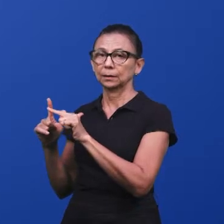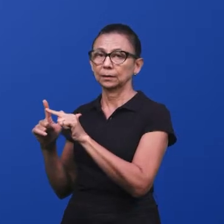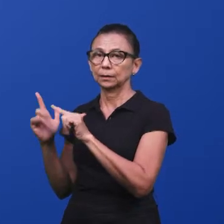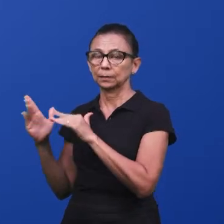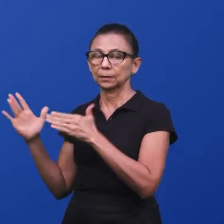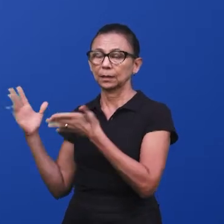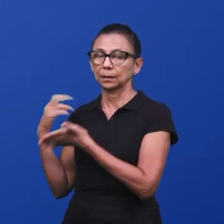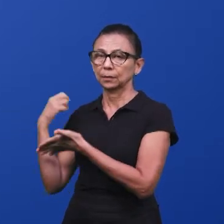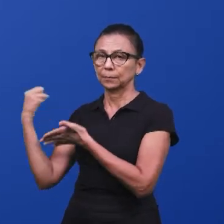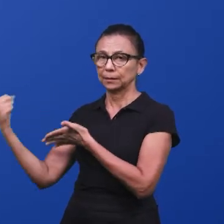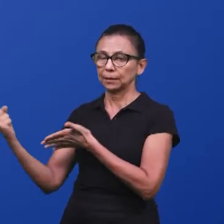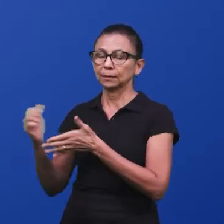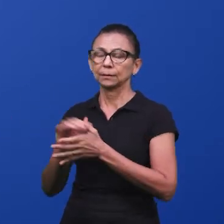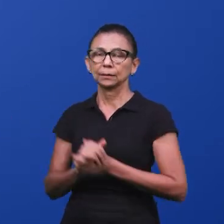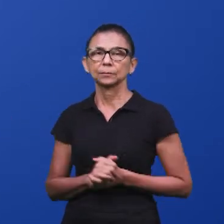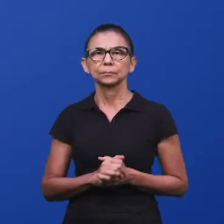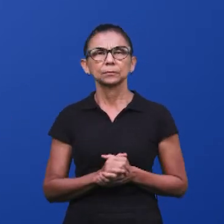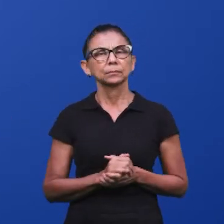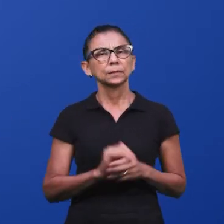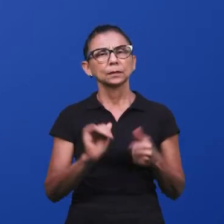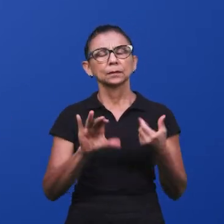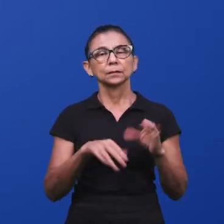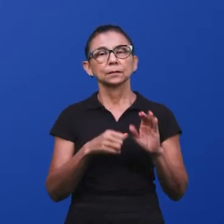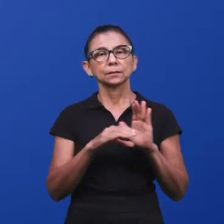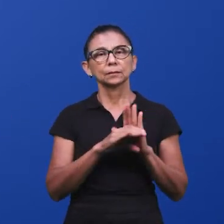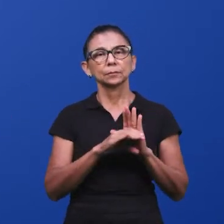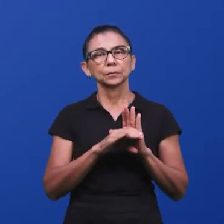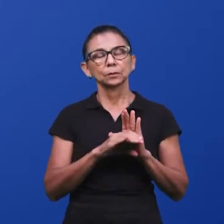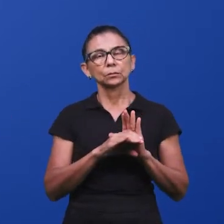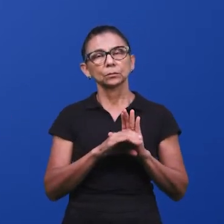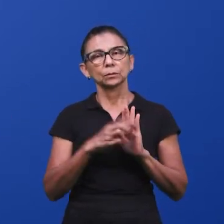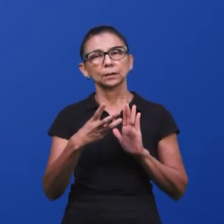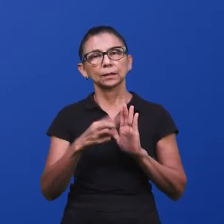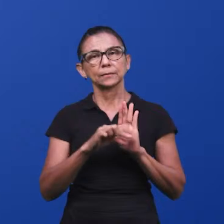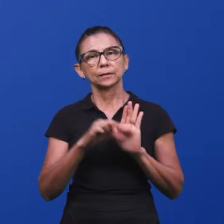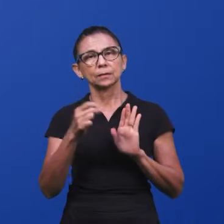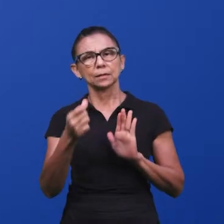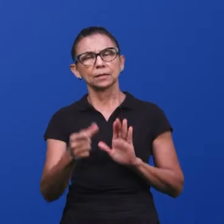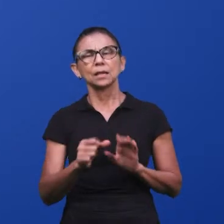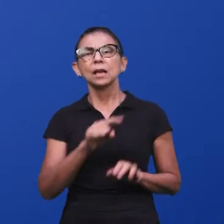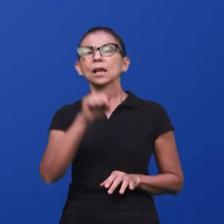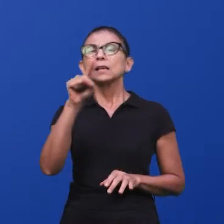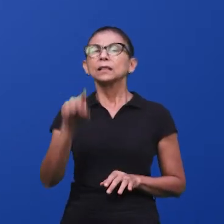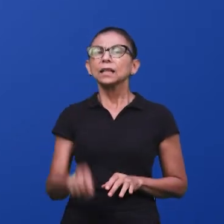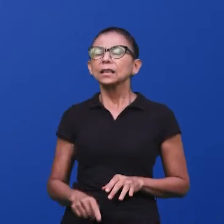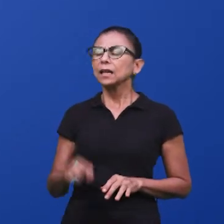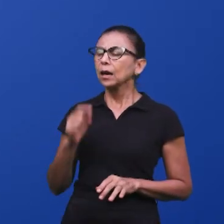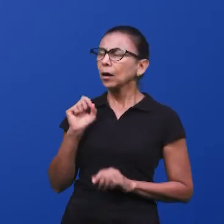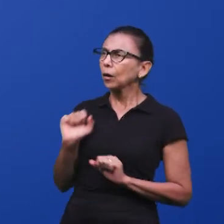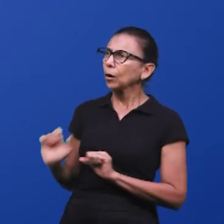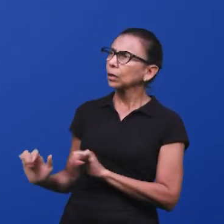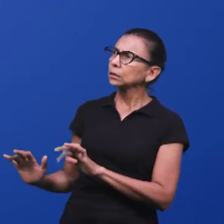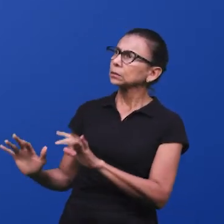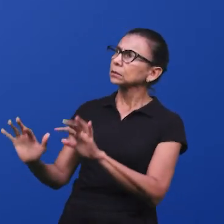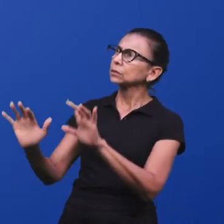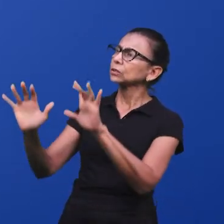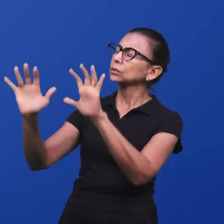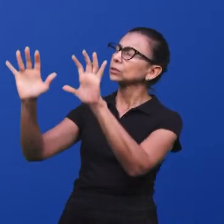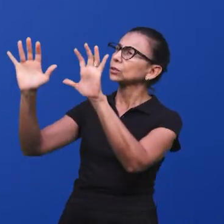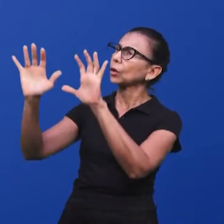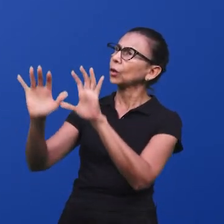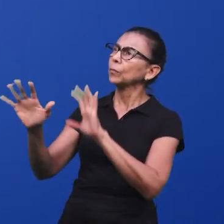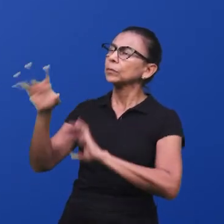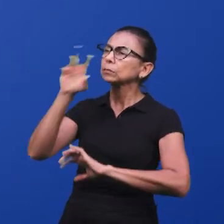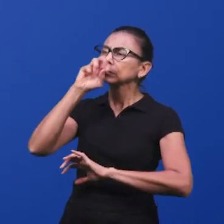conforme nós vemos em Cantares 3.6, que nos diz, quem é essa que sobe do deserto como coluna de fumaça, perfumada de